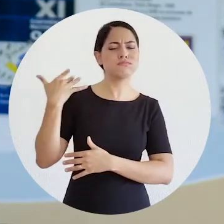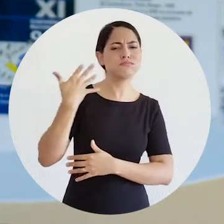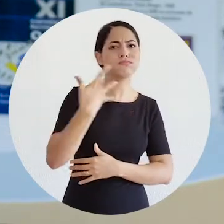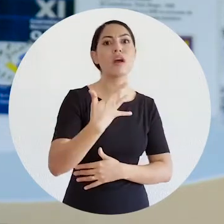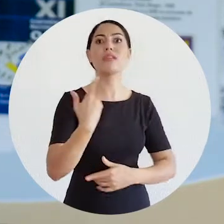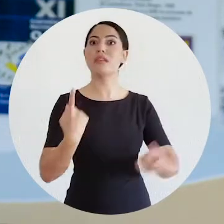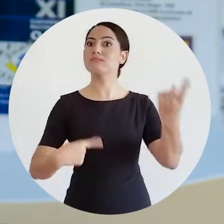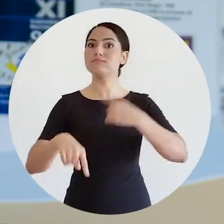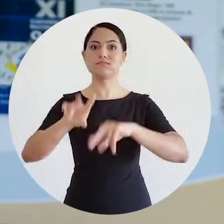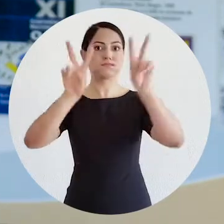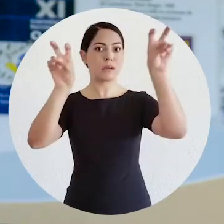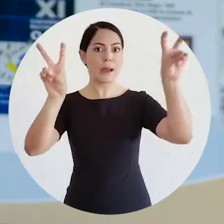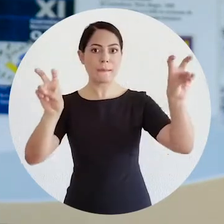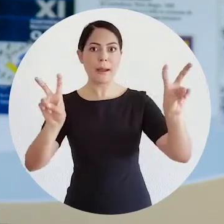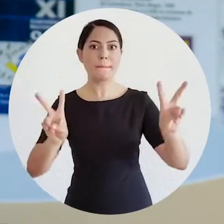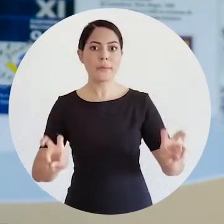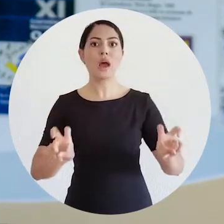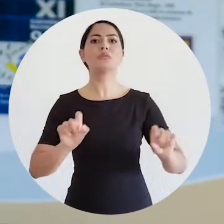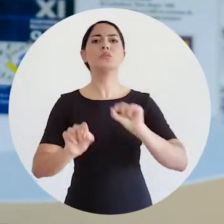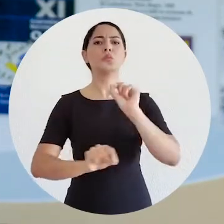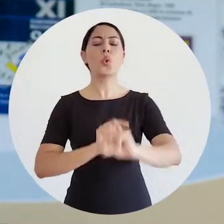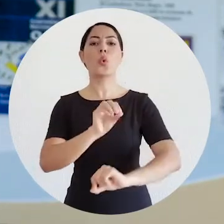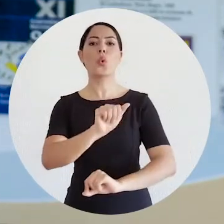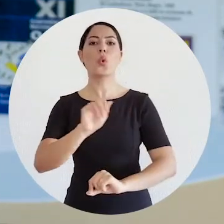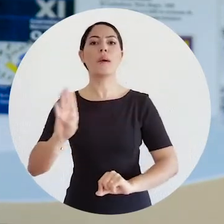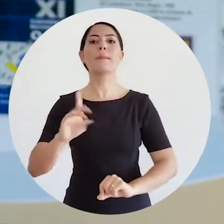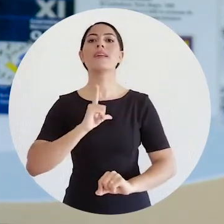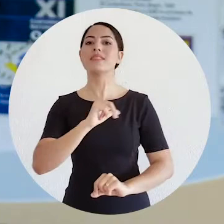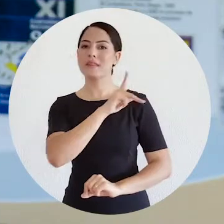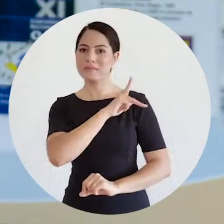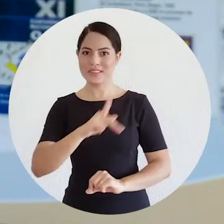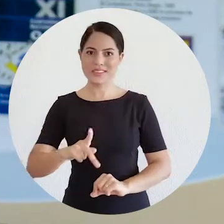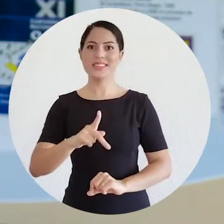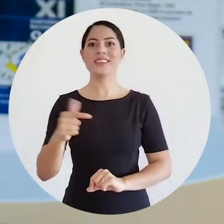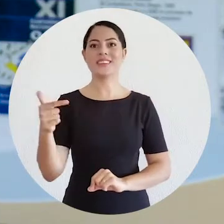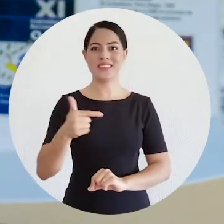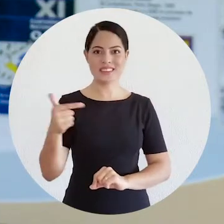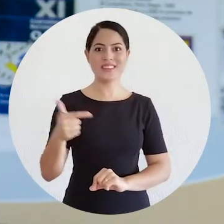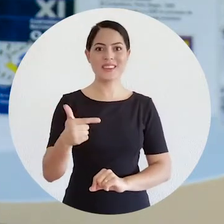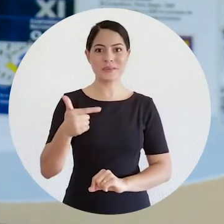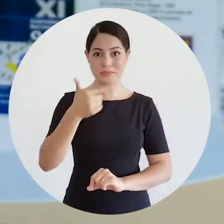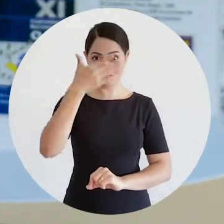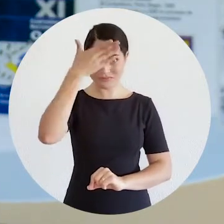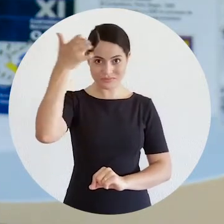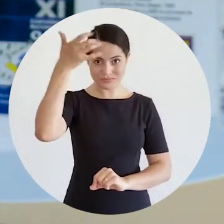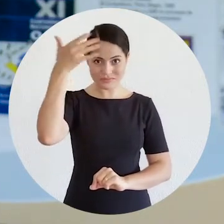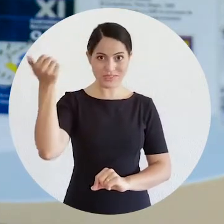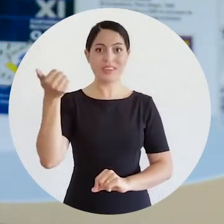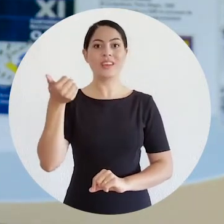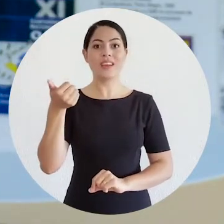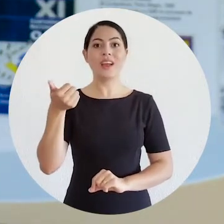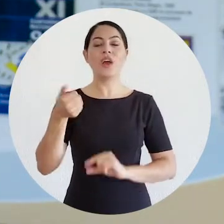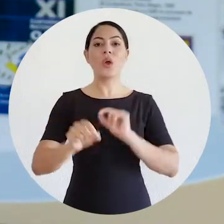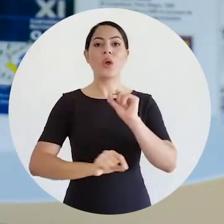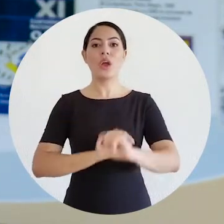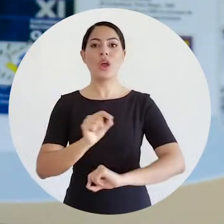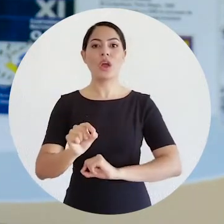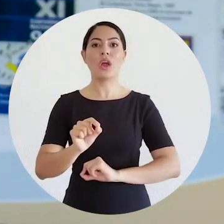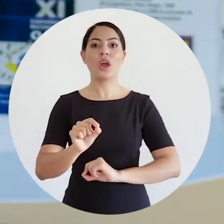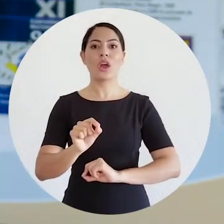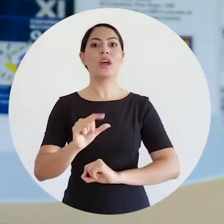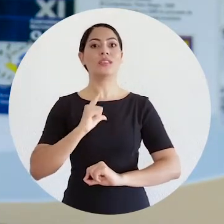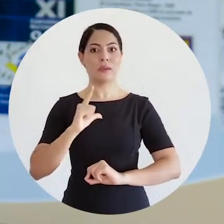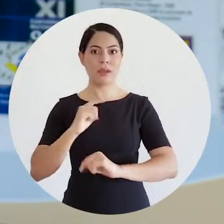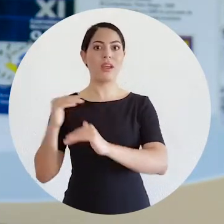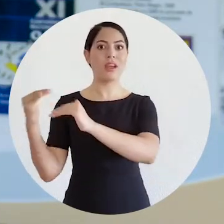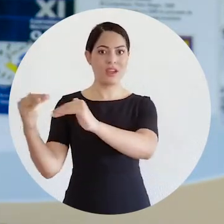Avaliação das Eleições do Sistema OAB, presidida pelo nosso vice-presidente Luiz Viana. Foram aprovadas,